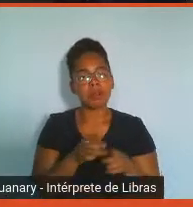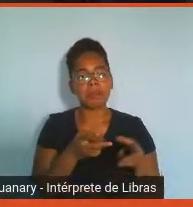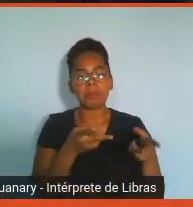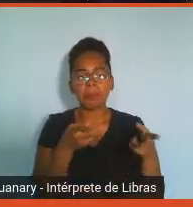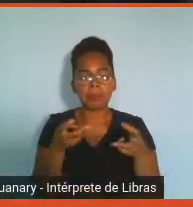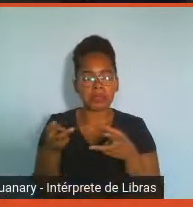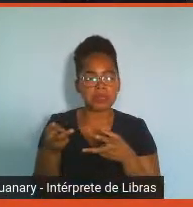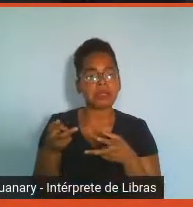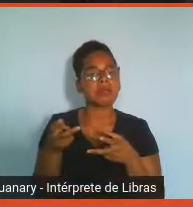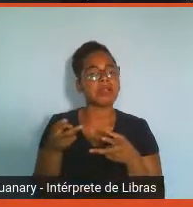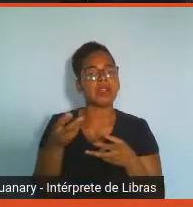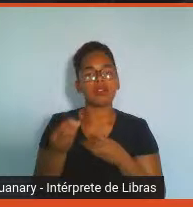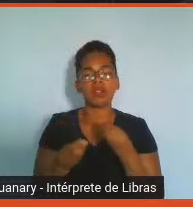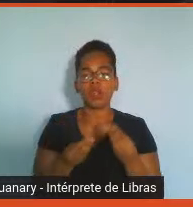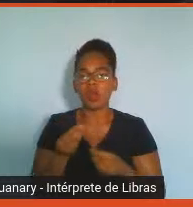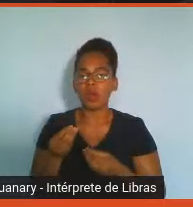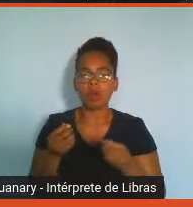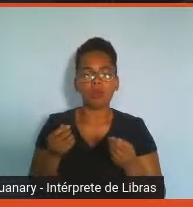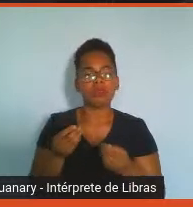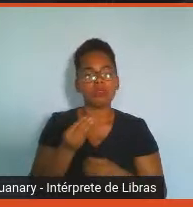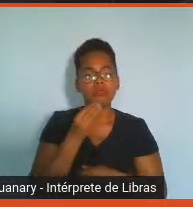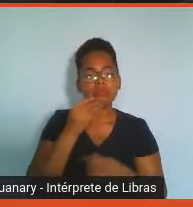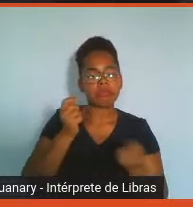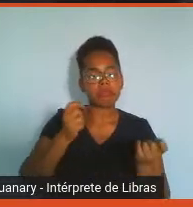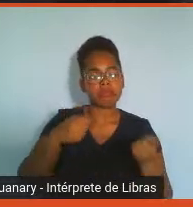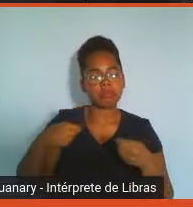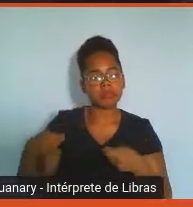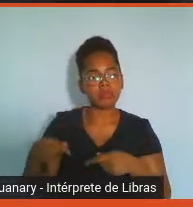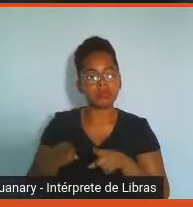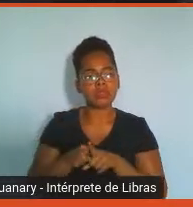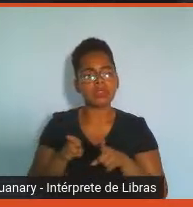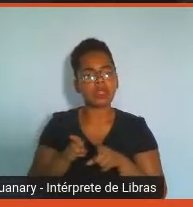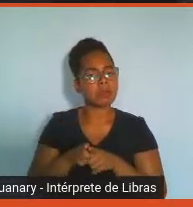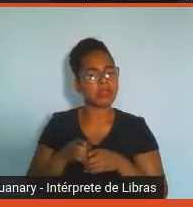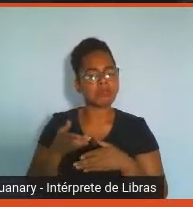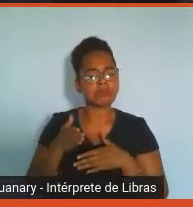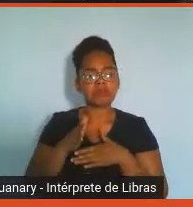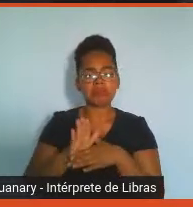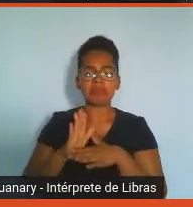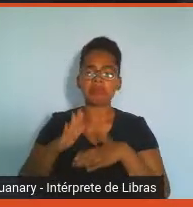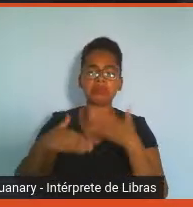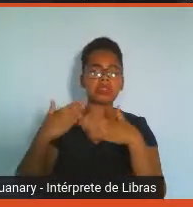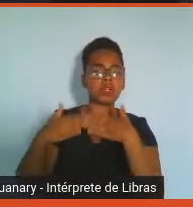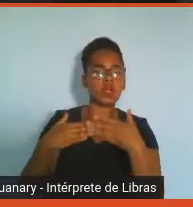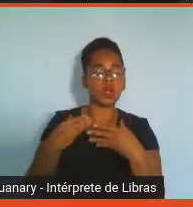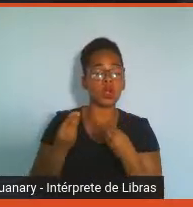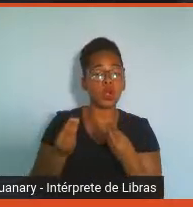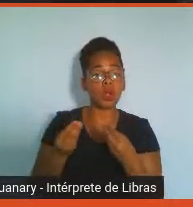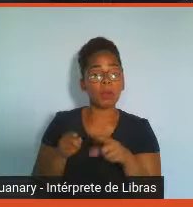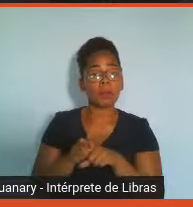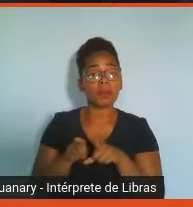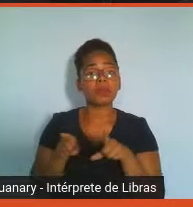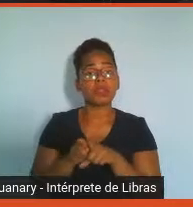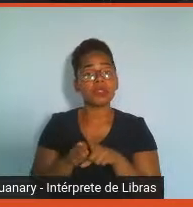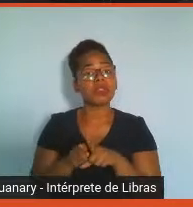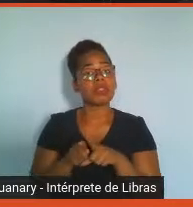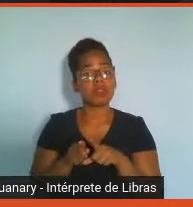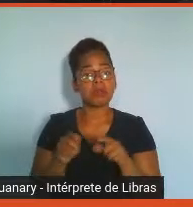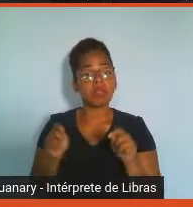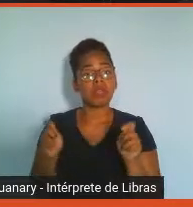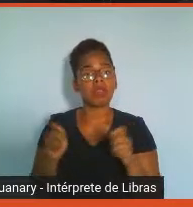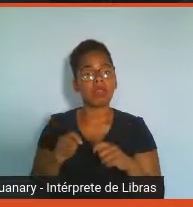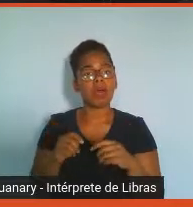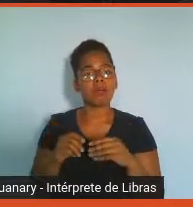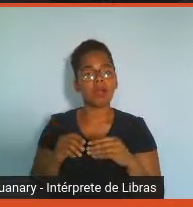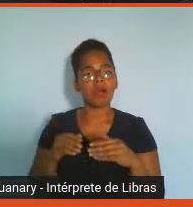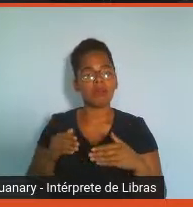oportunidade, esclarecimento do quanto isso pode favorecer e o quanto isso pode ser agregado também para